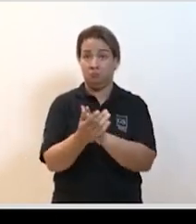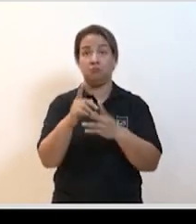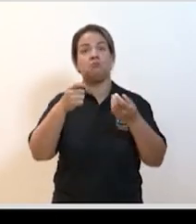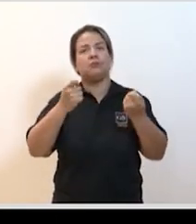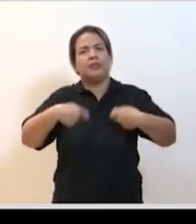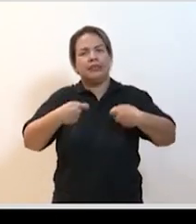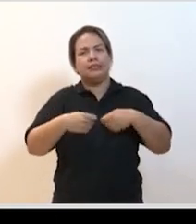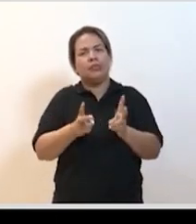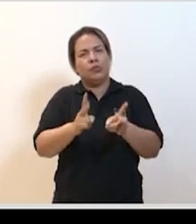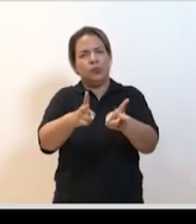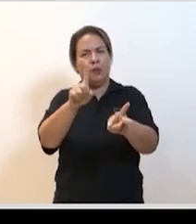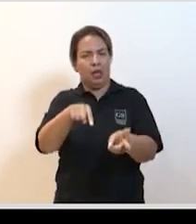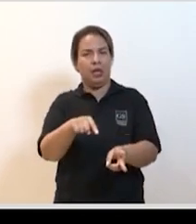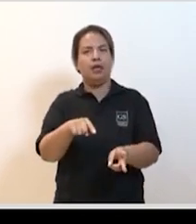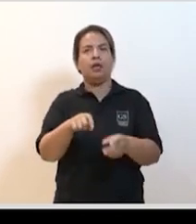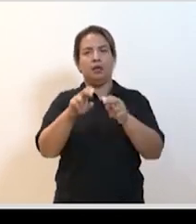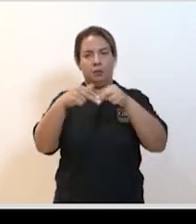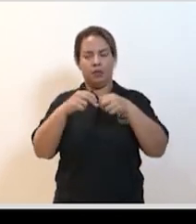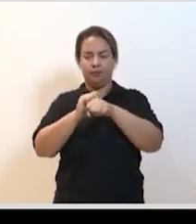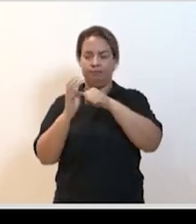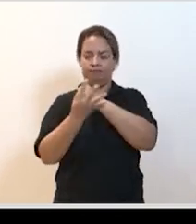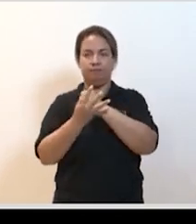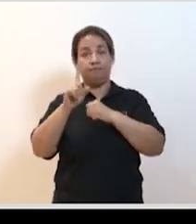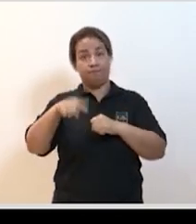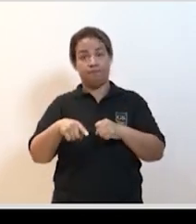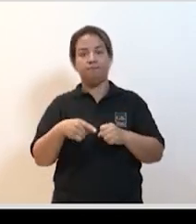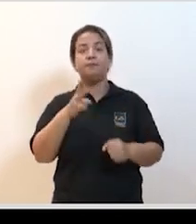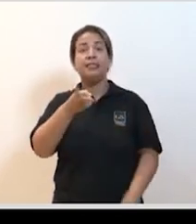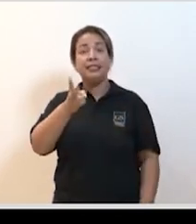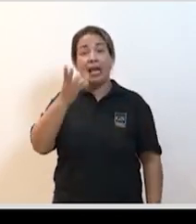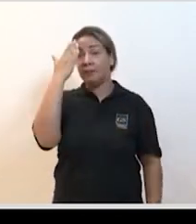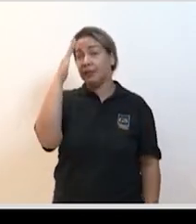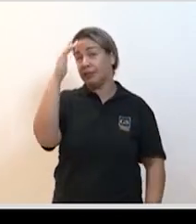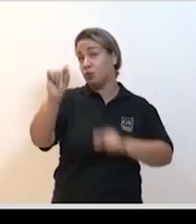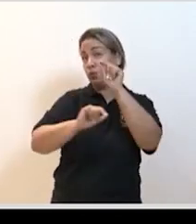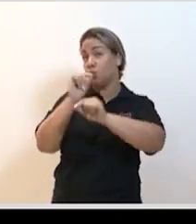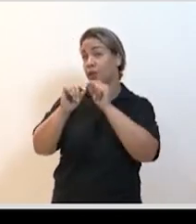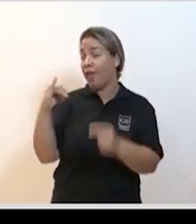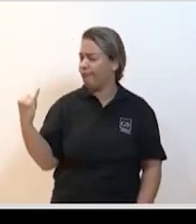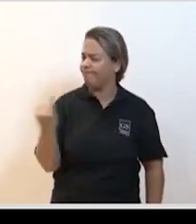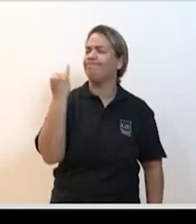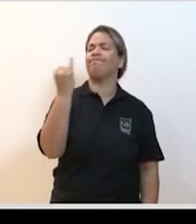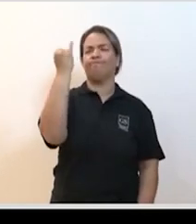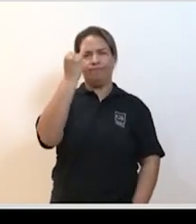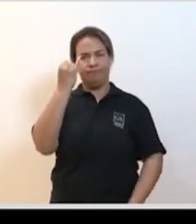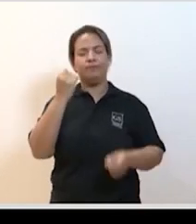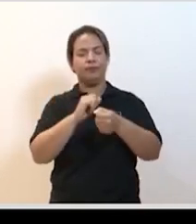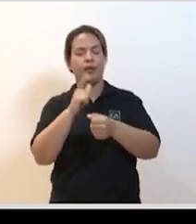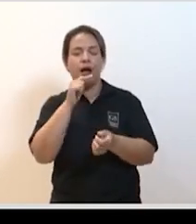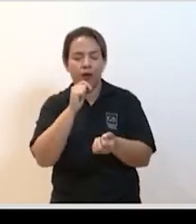dessa epidemia de Sars-CoV a gente entender compreender a importância da lavagem adequada das